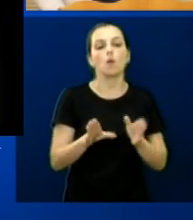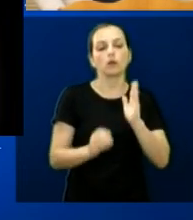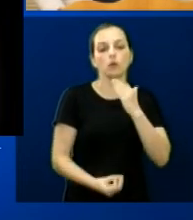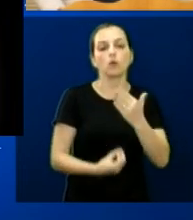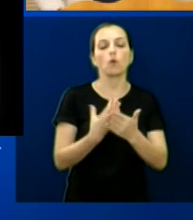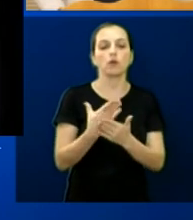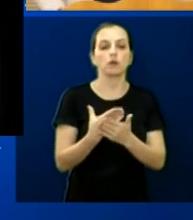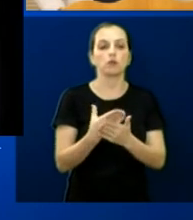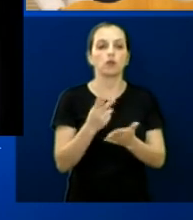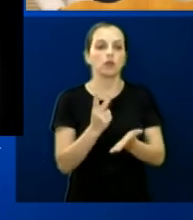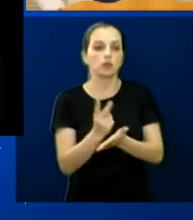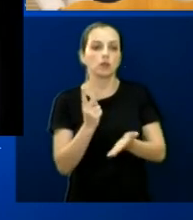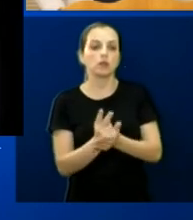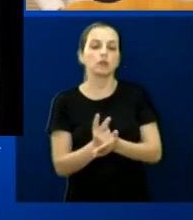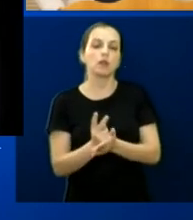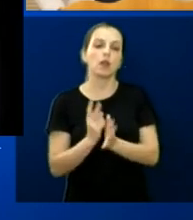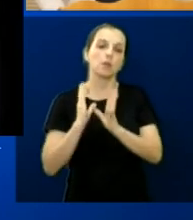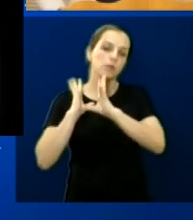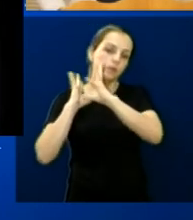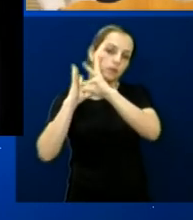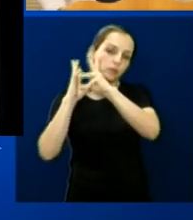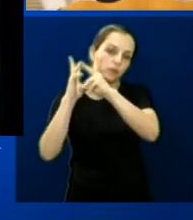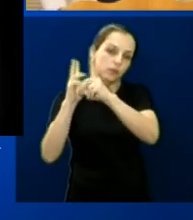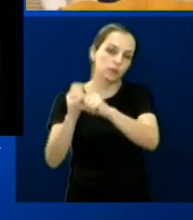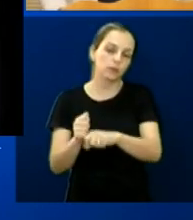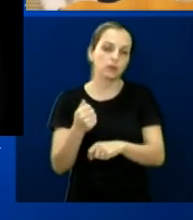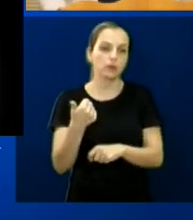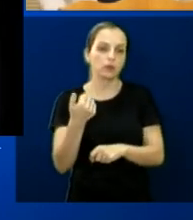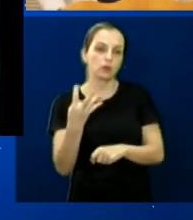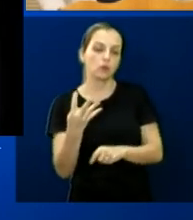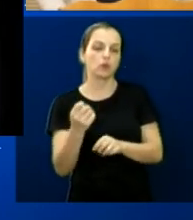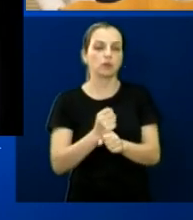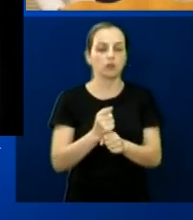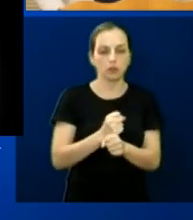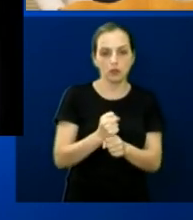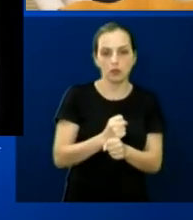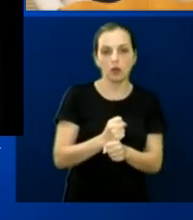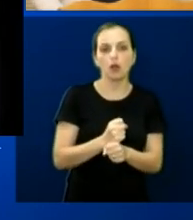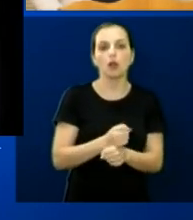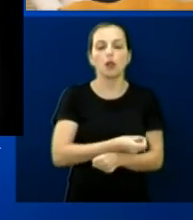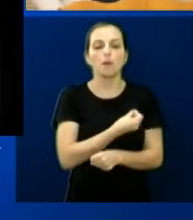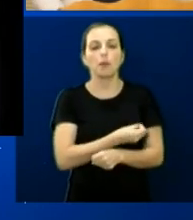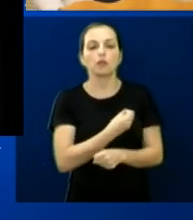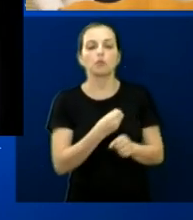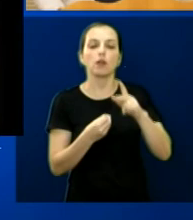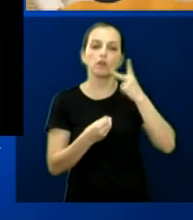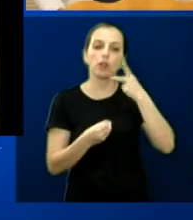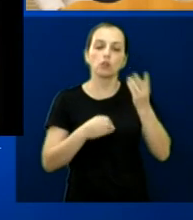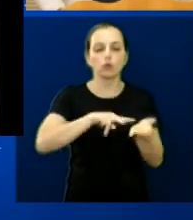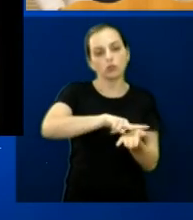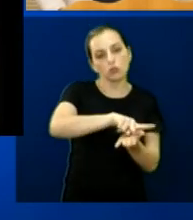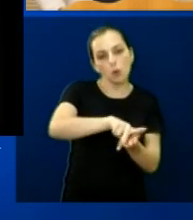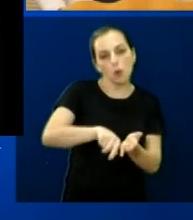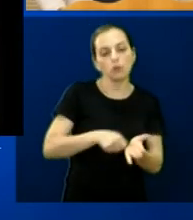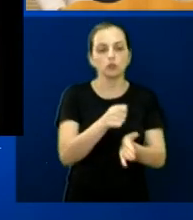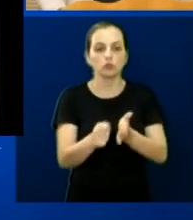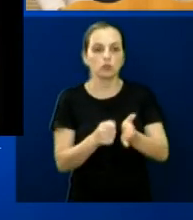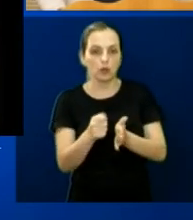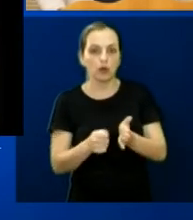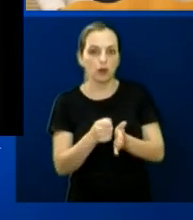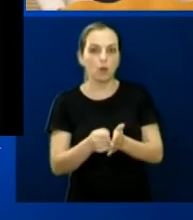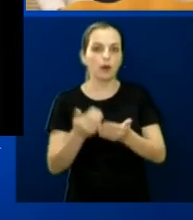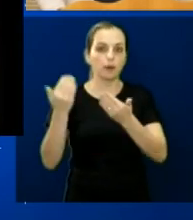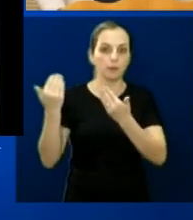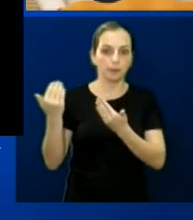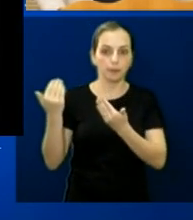o concerto juntos ao longo de 14 anos. Participaram também os vereadores Paulo Landim, Lucas Greco e Roger Mendes.